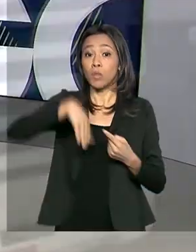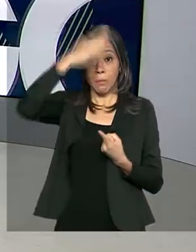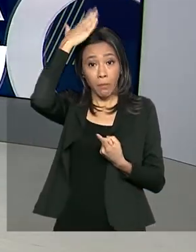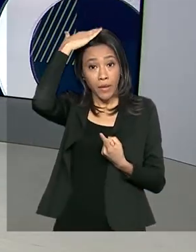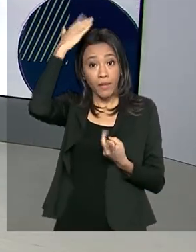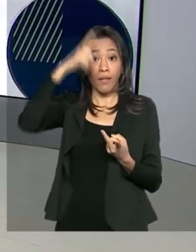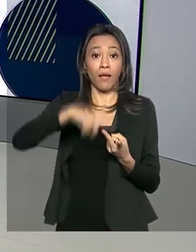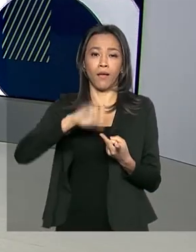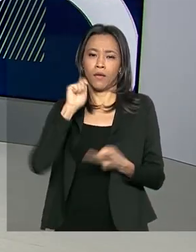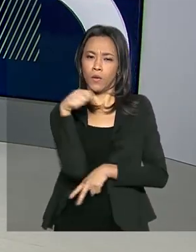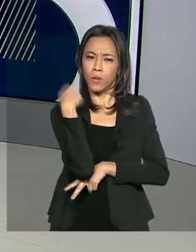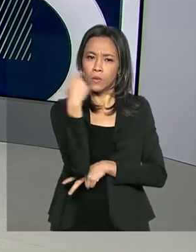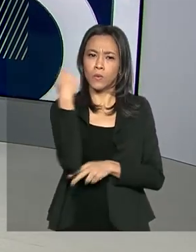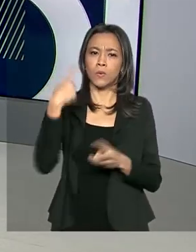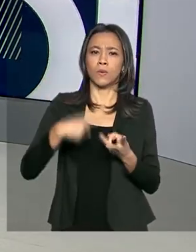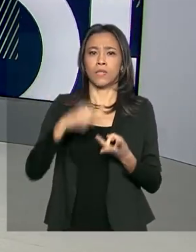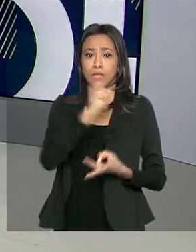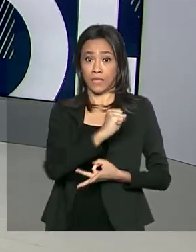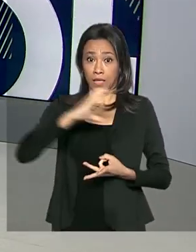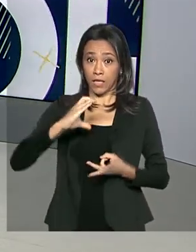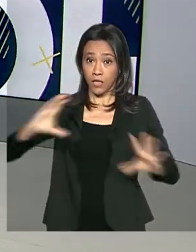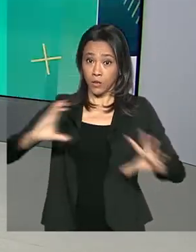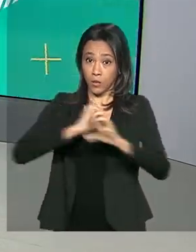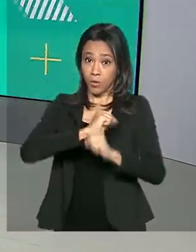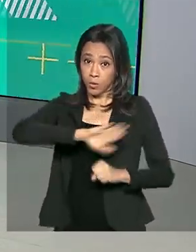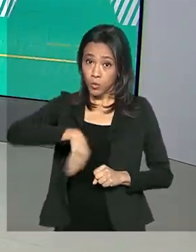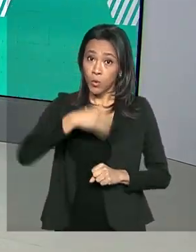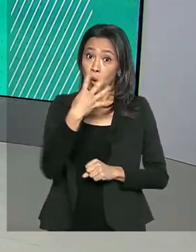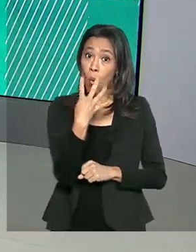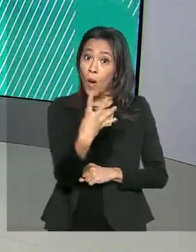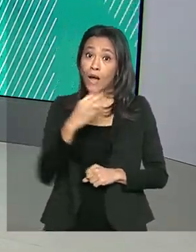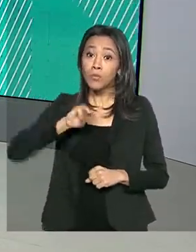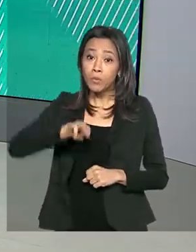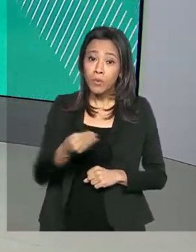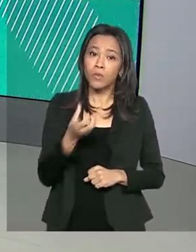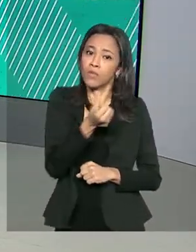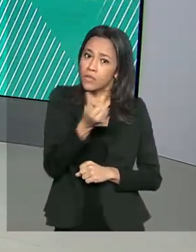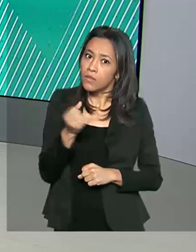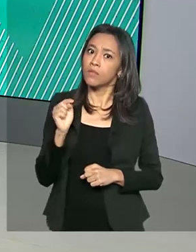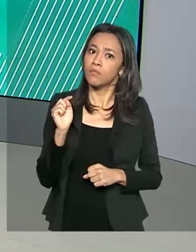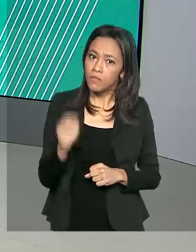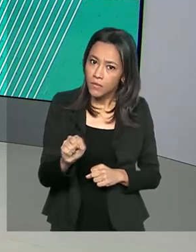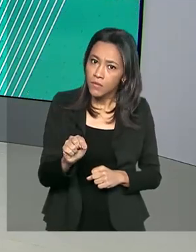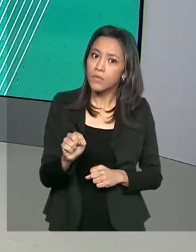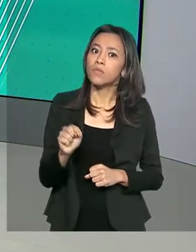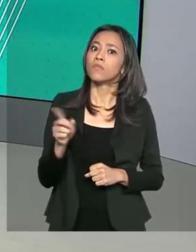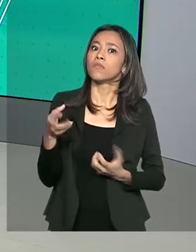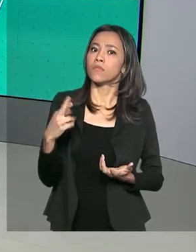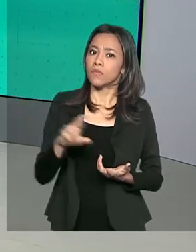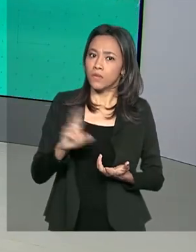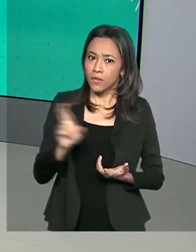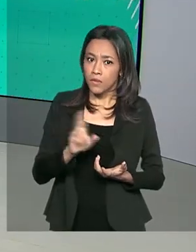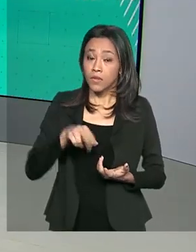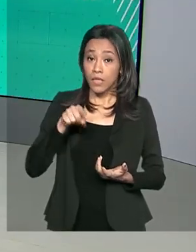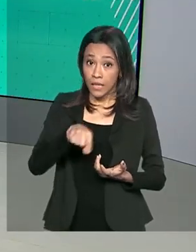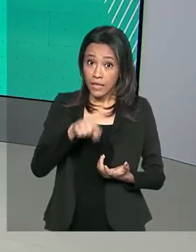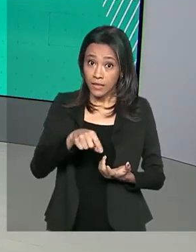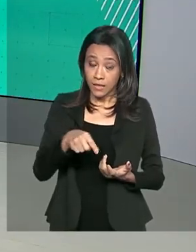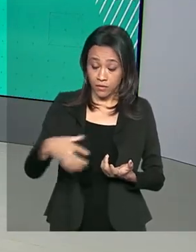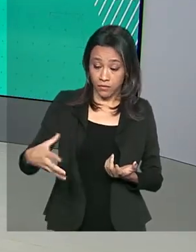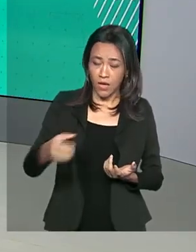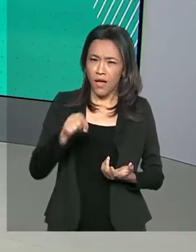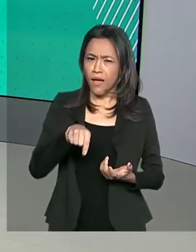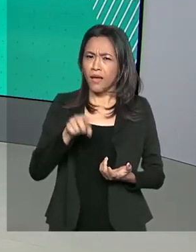Rio Grande do Sul arrecadaram juntos 4 milhões e 600 mil reais. A venda do patrimônio apreendido é a partir de